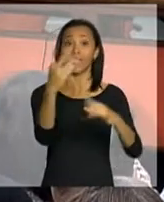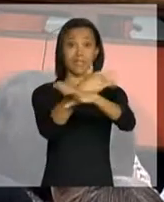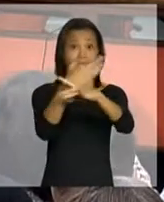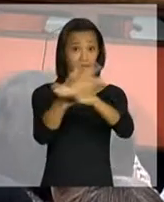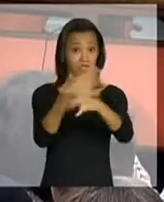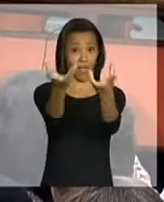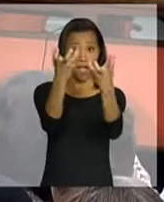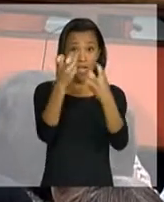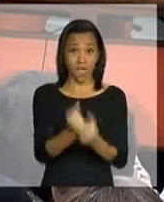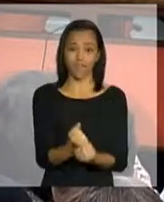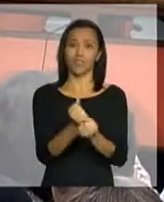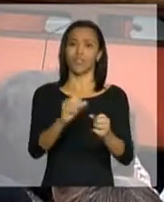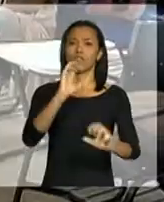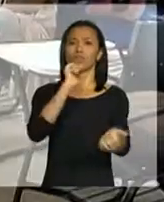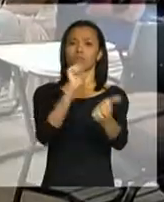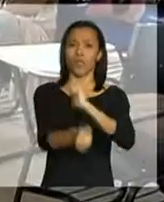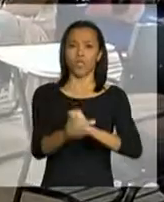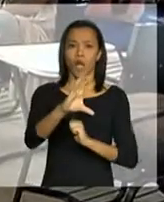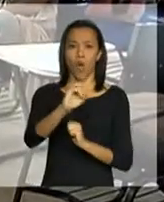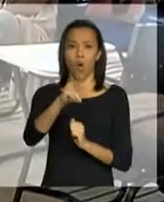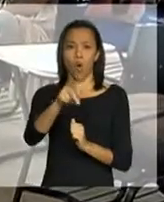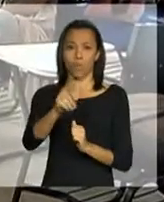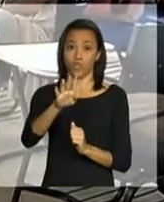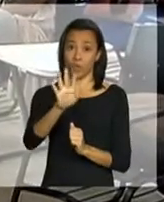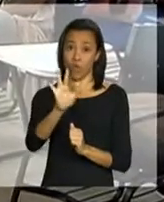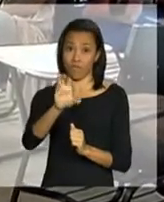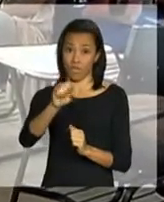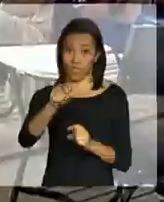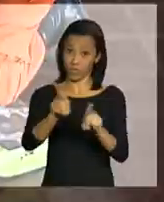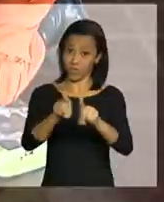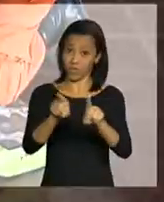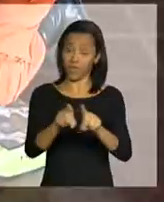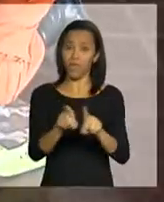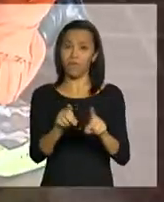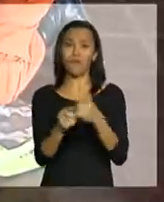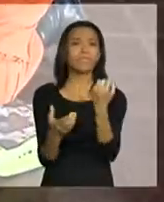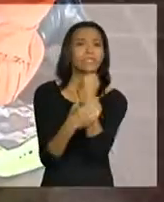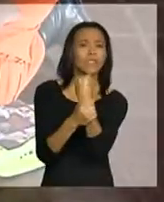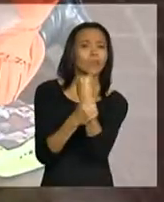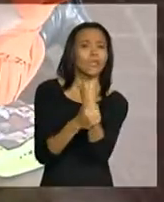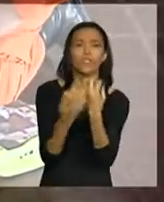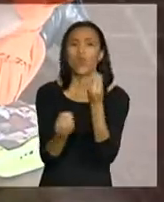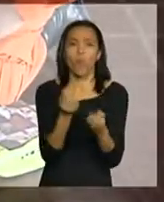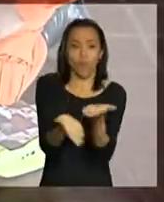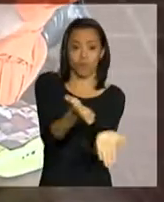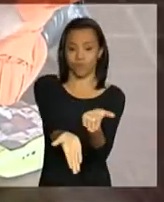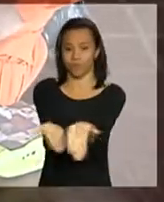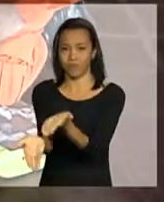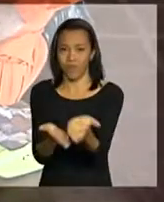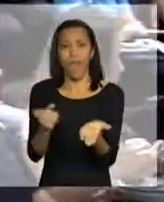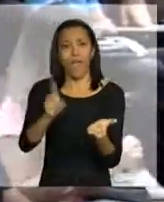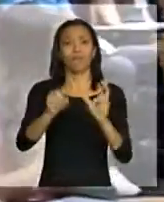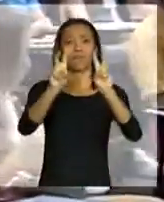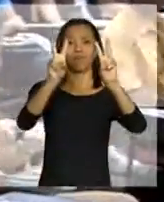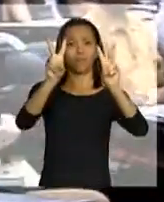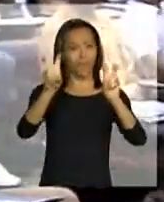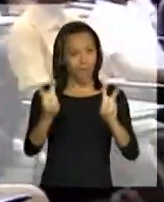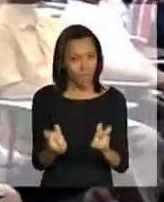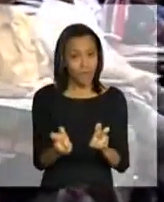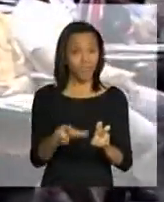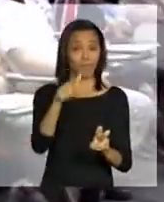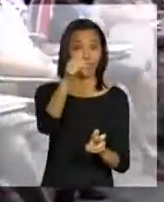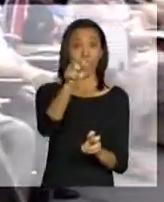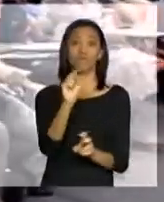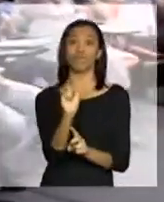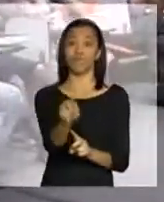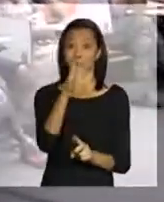os jogos da Copa das Confederações e ainda noções de segurança e primeiros socorros. São alguns temas que os 7 mil